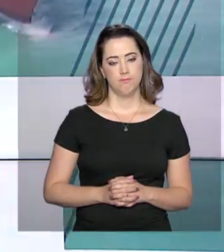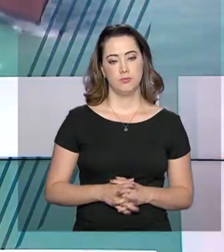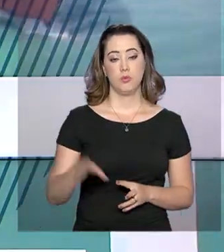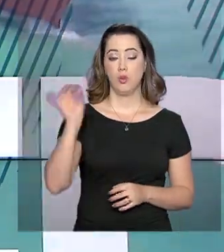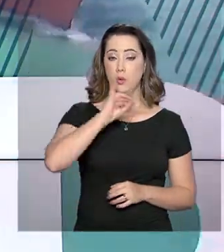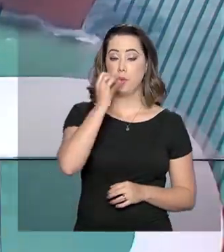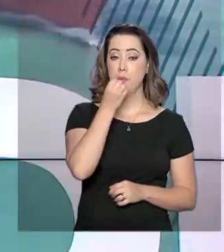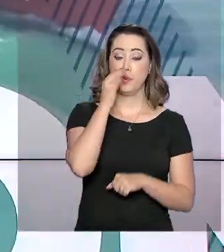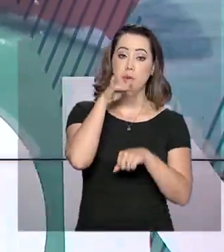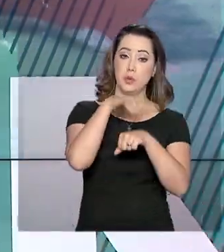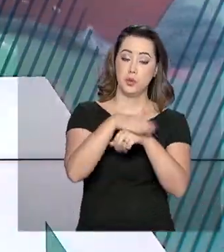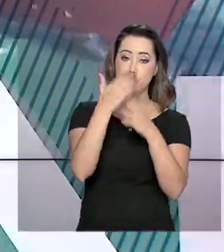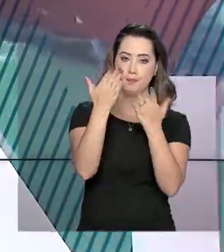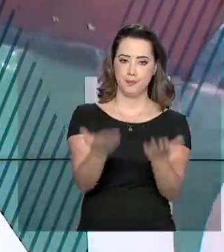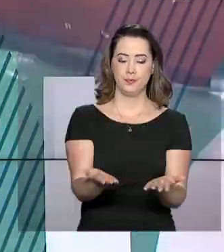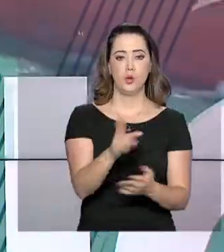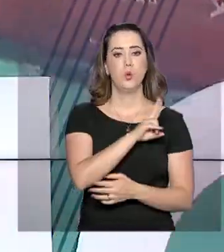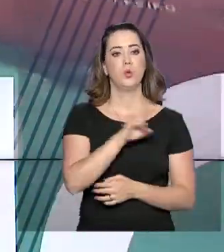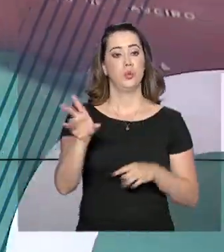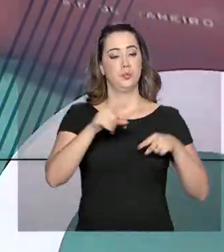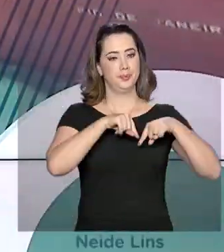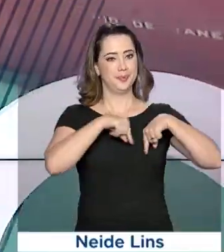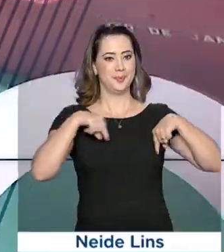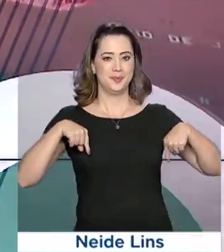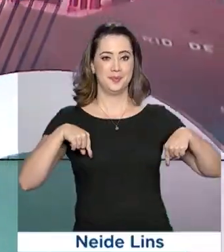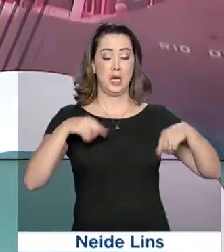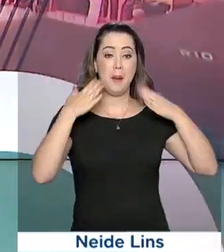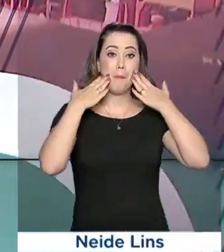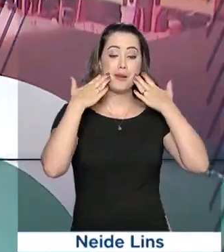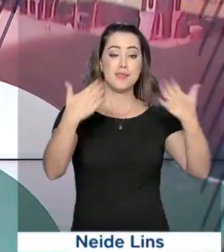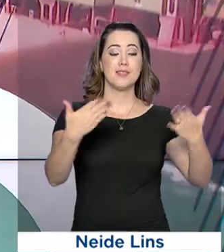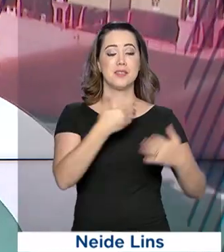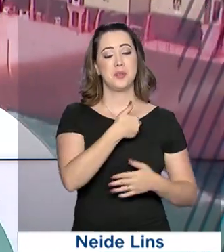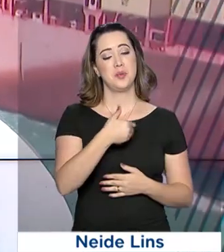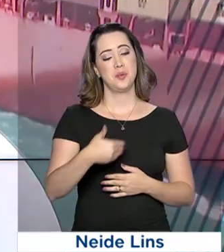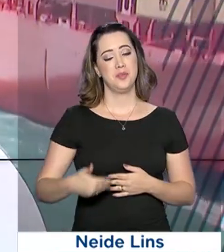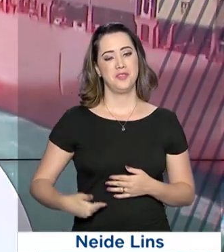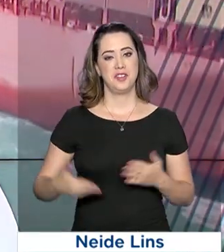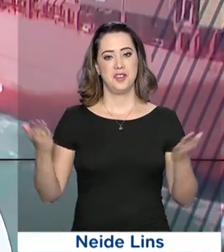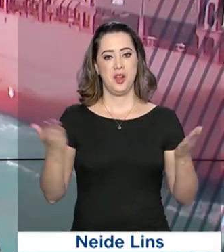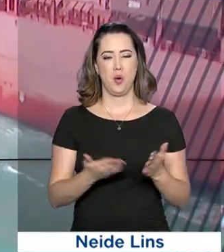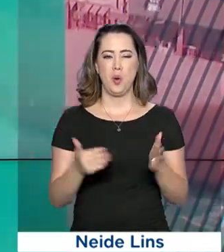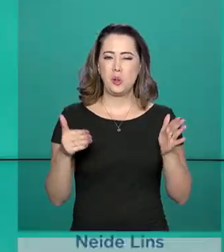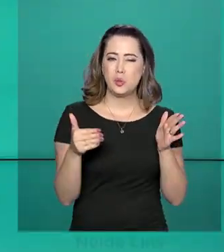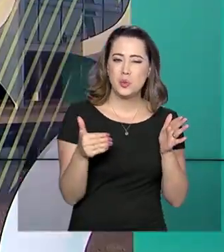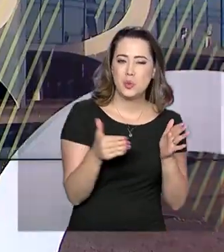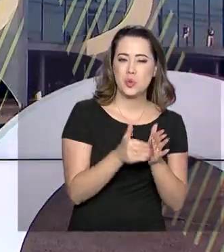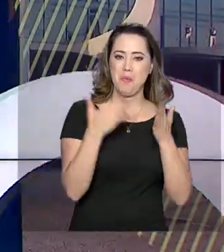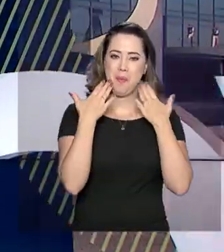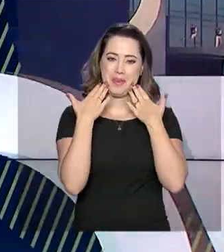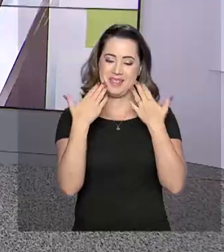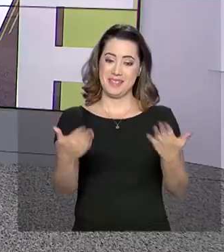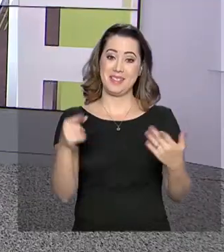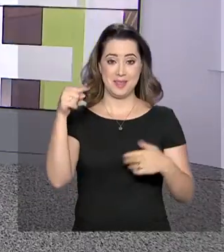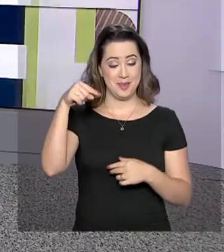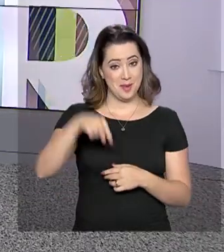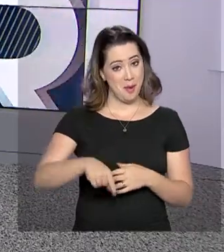Olá, boa noite para você. Eu sou o Roberto Camargo e está no ar a última edição desta quarta-feira do Governo Agora.